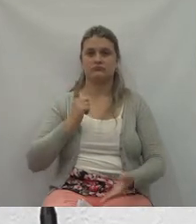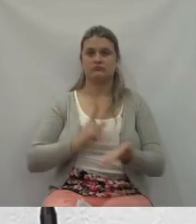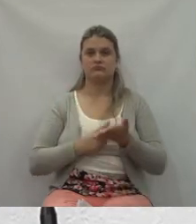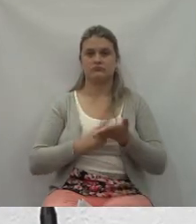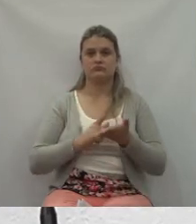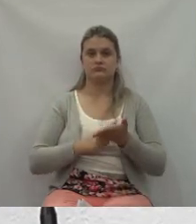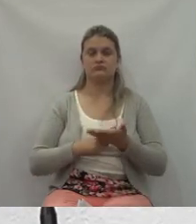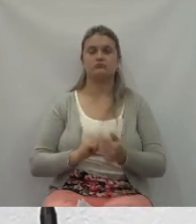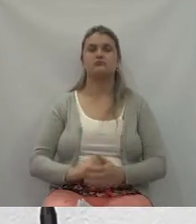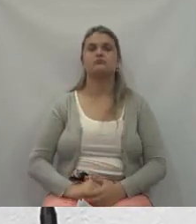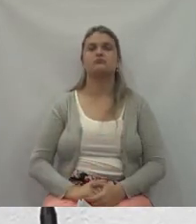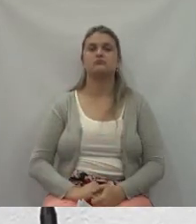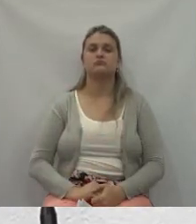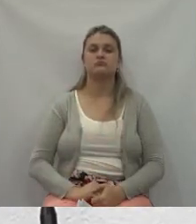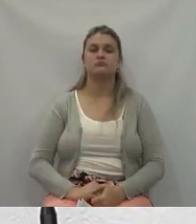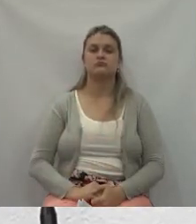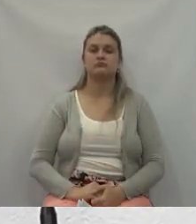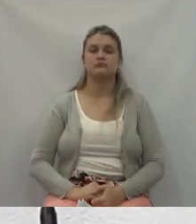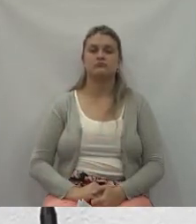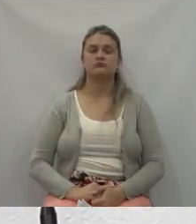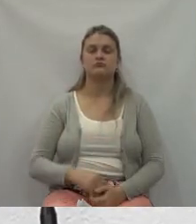eles souberam me cativar.